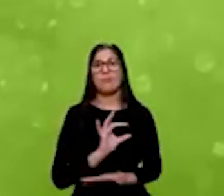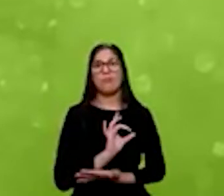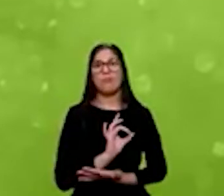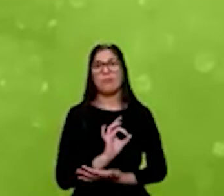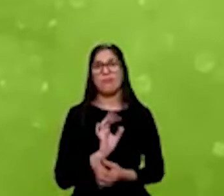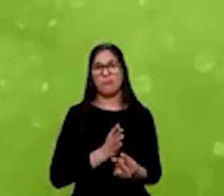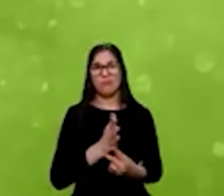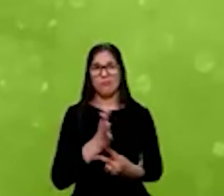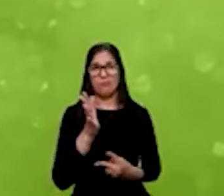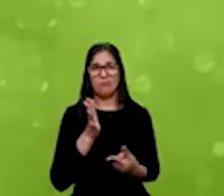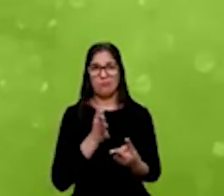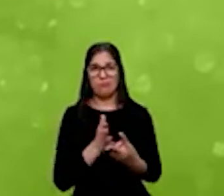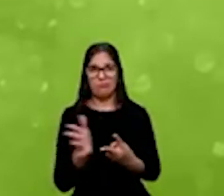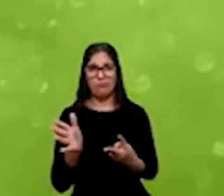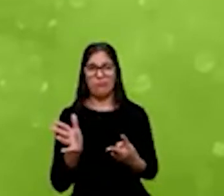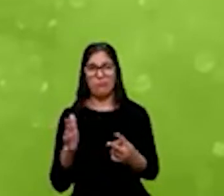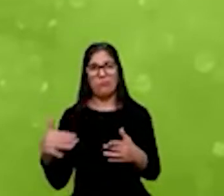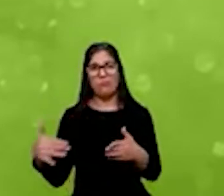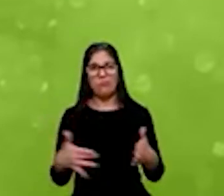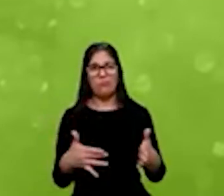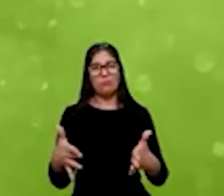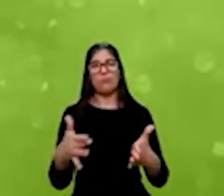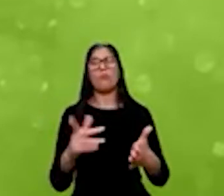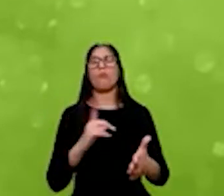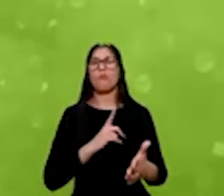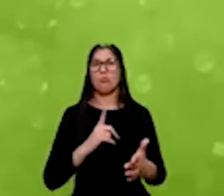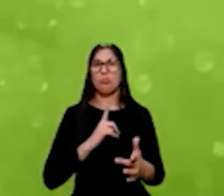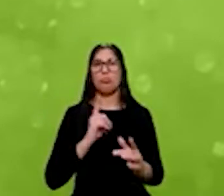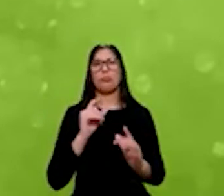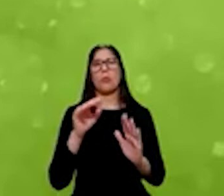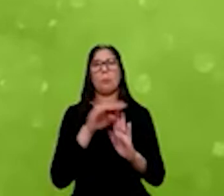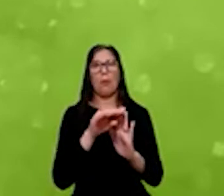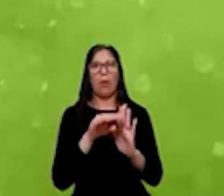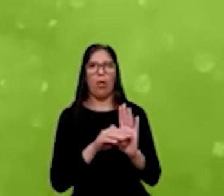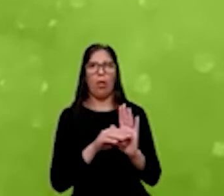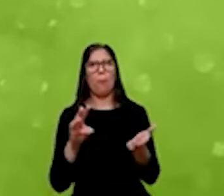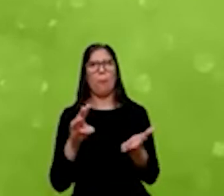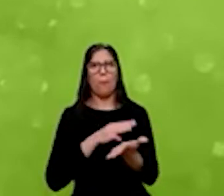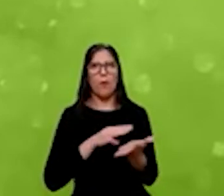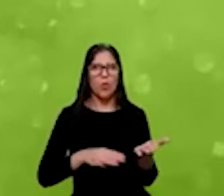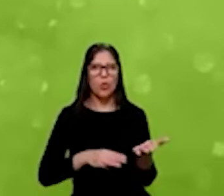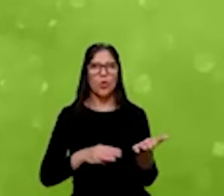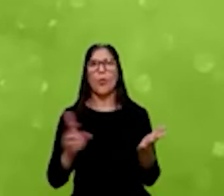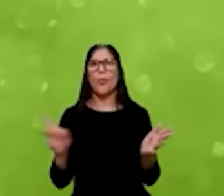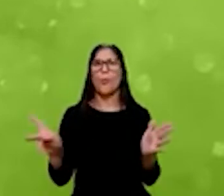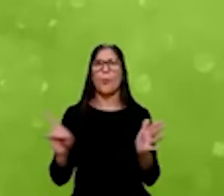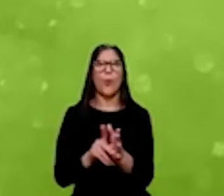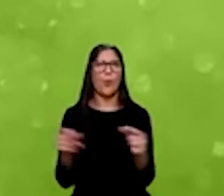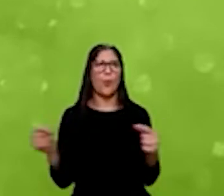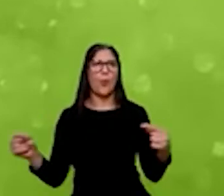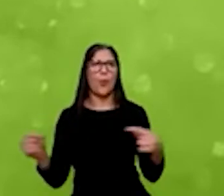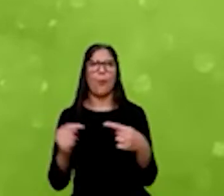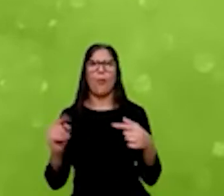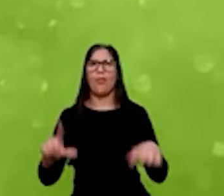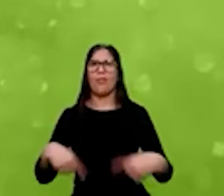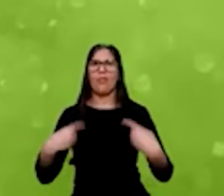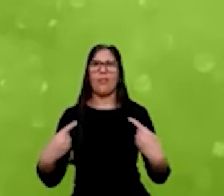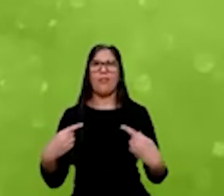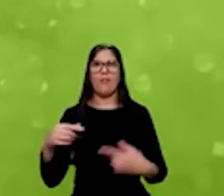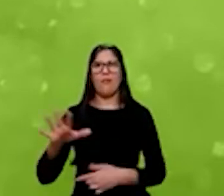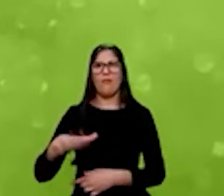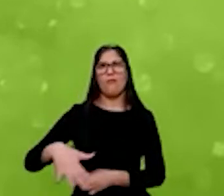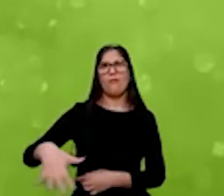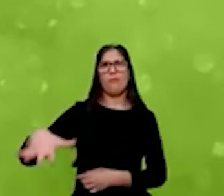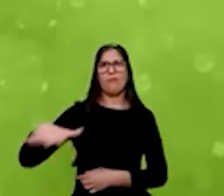dessas duas trilhas, elas são desenhadas com metodologias propícias para os desafios desse momento